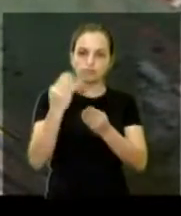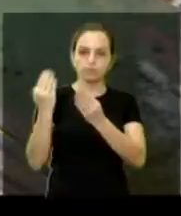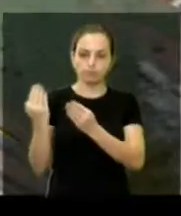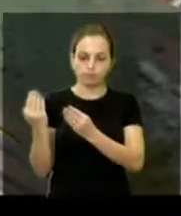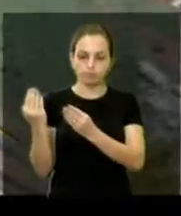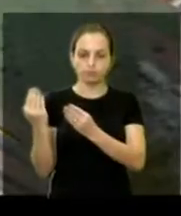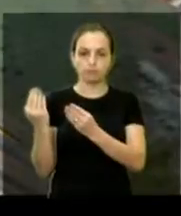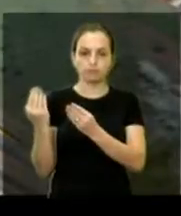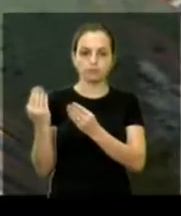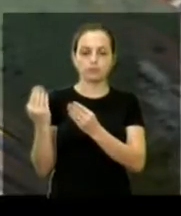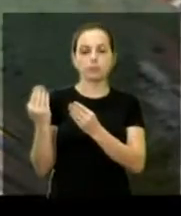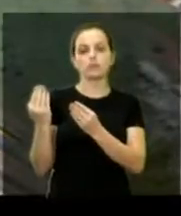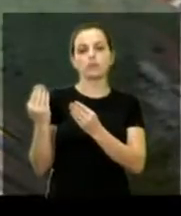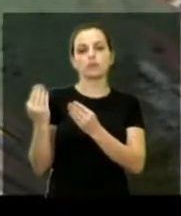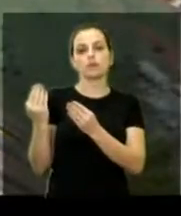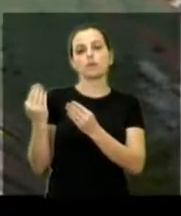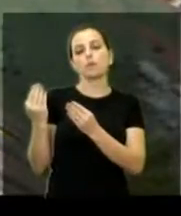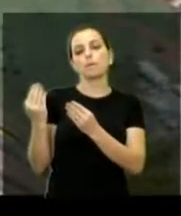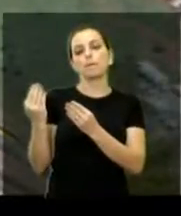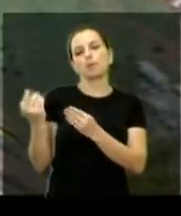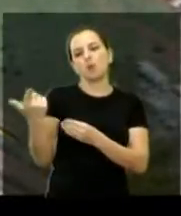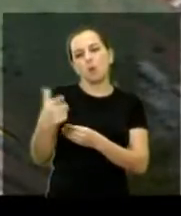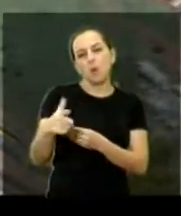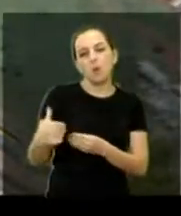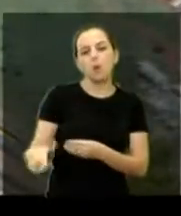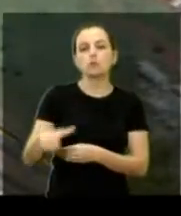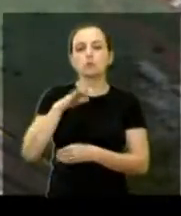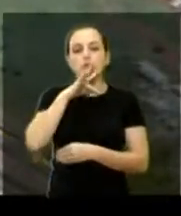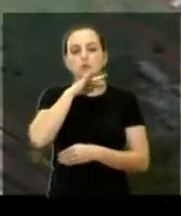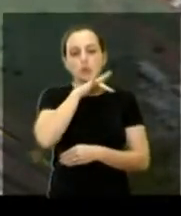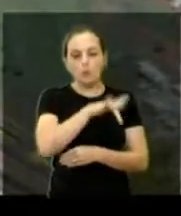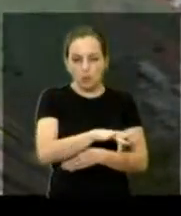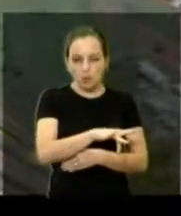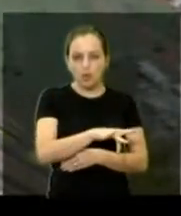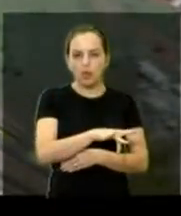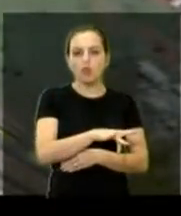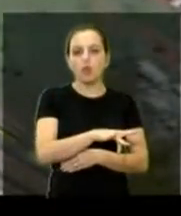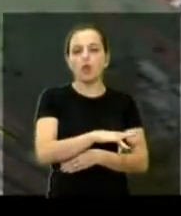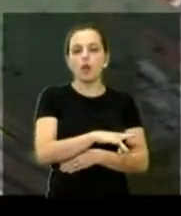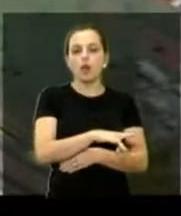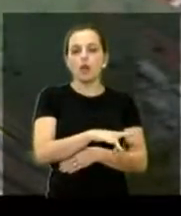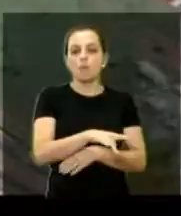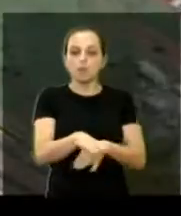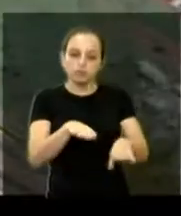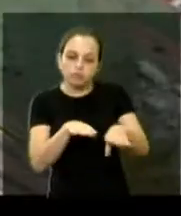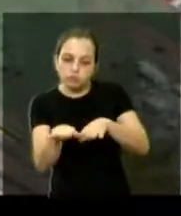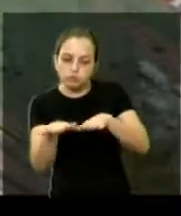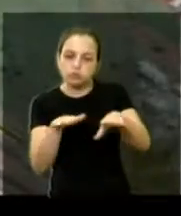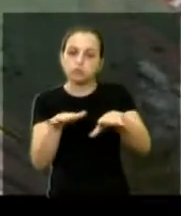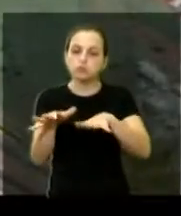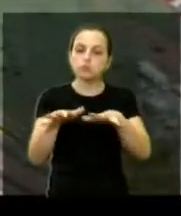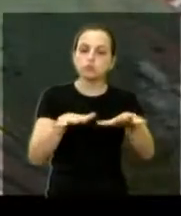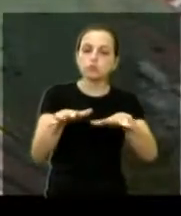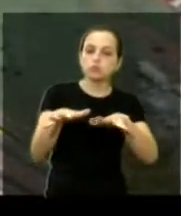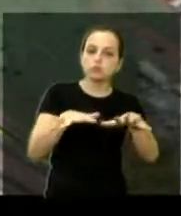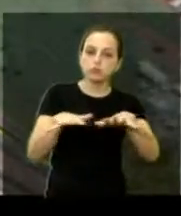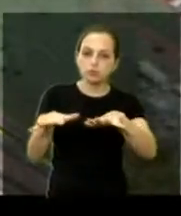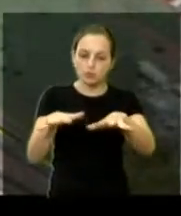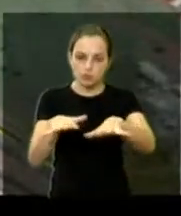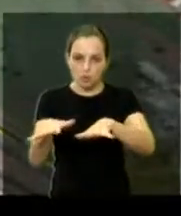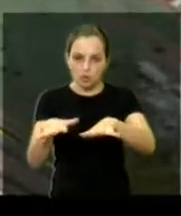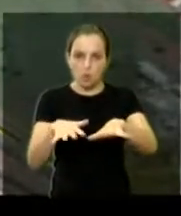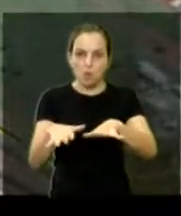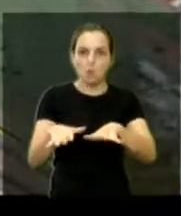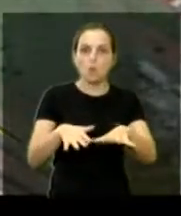condições do que esse, mas esse trevo, pela grande movimentação que tem, é o trevo que tem